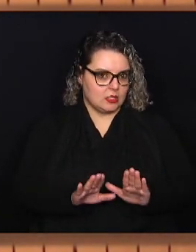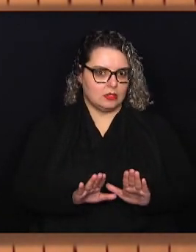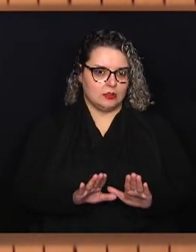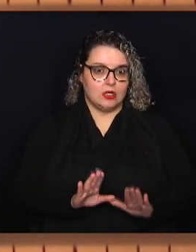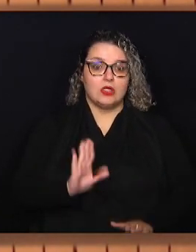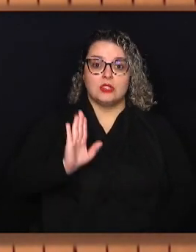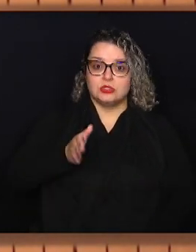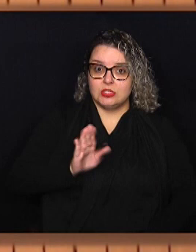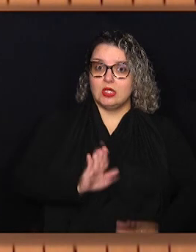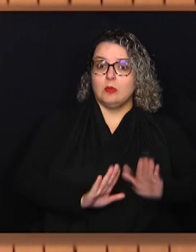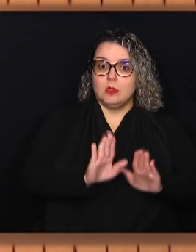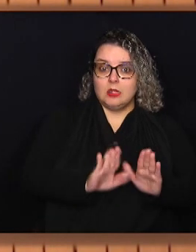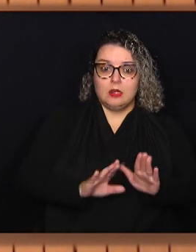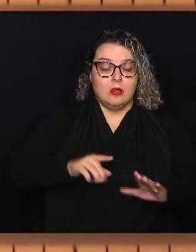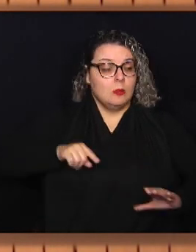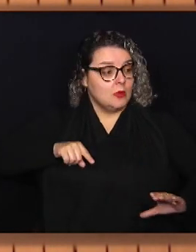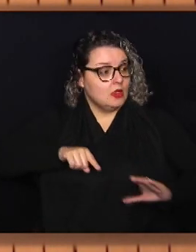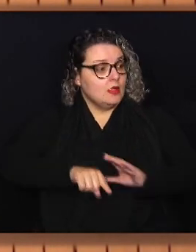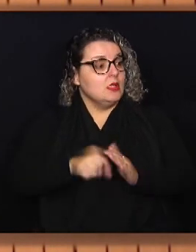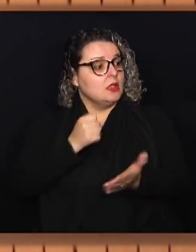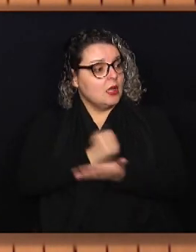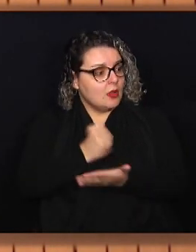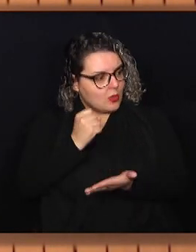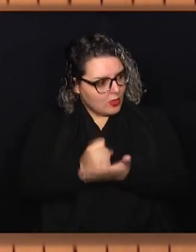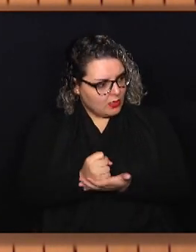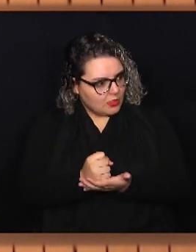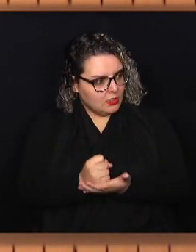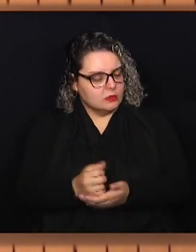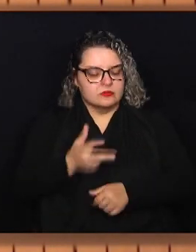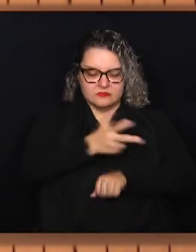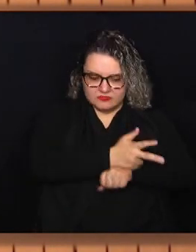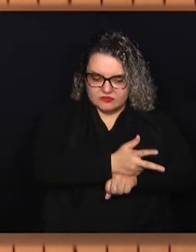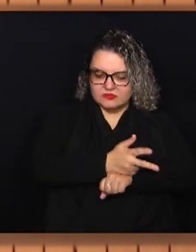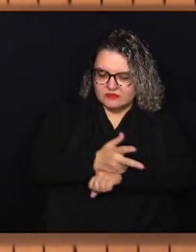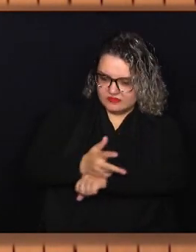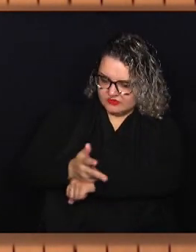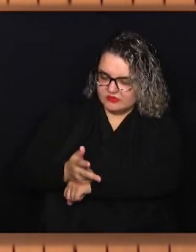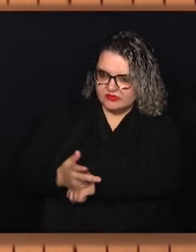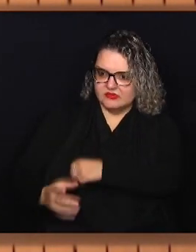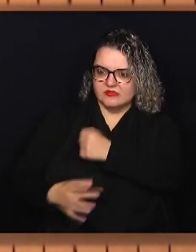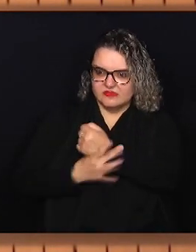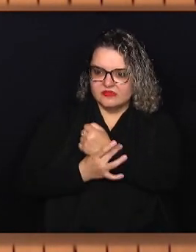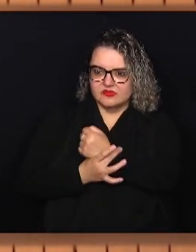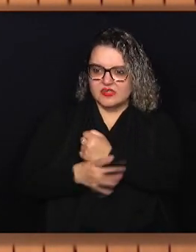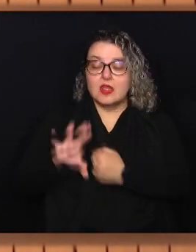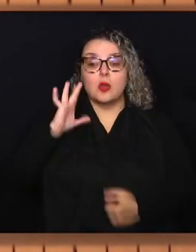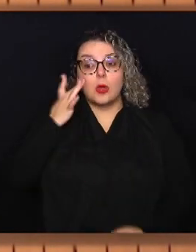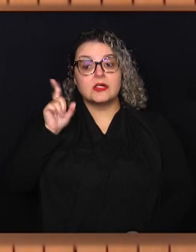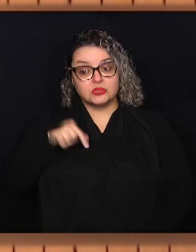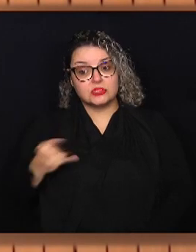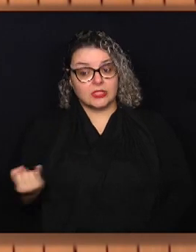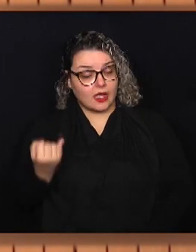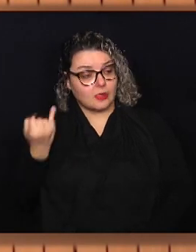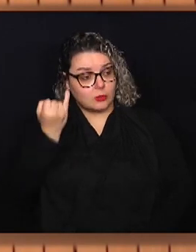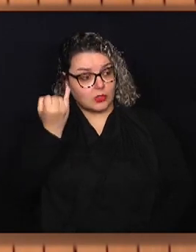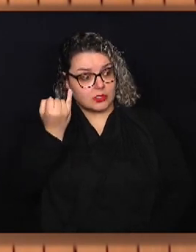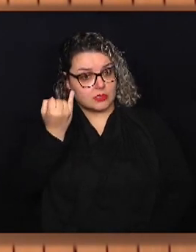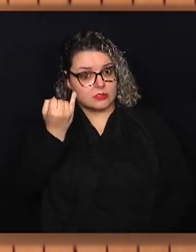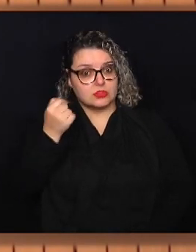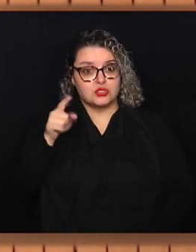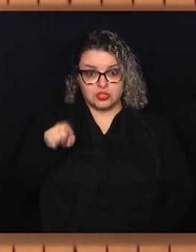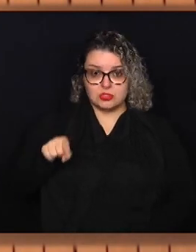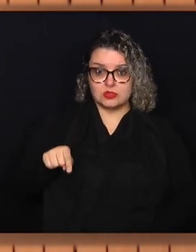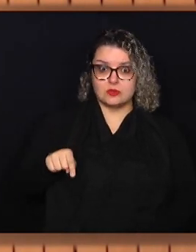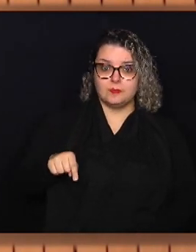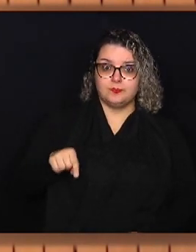licitação para avançar na contratação dessas câmeras de segurança. Eu acho que é muito importante isso para o